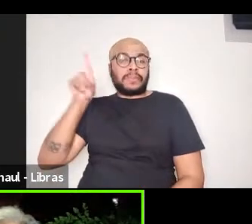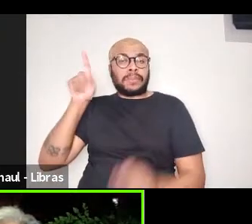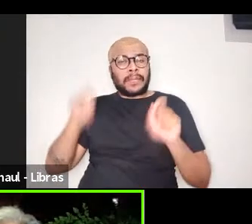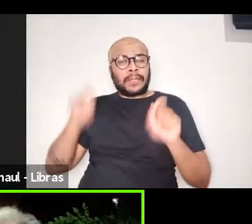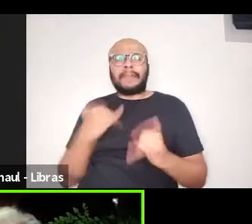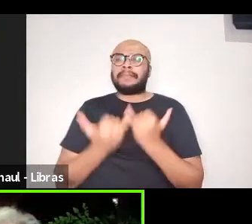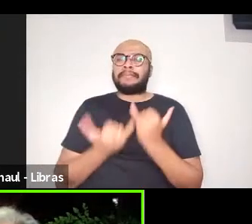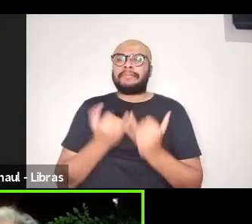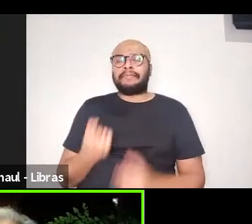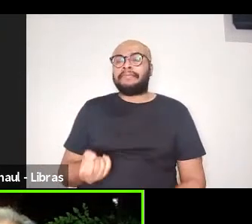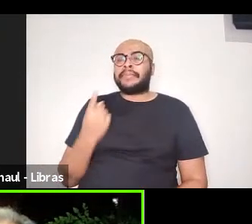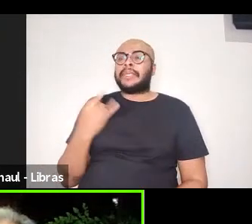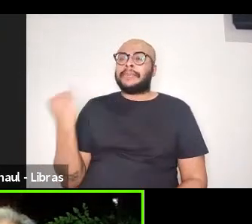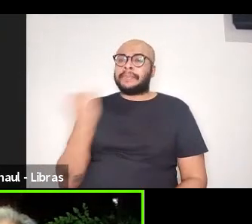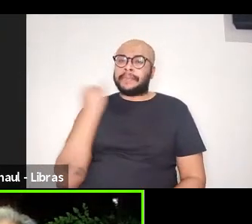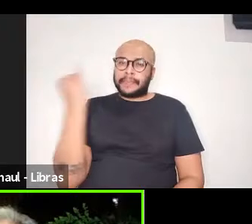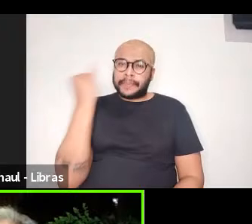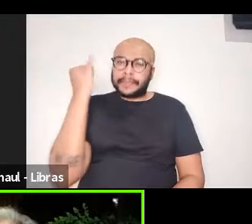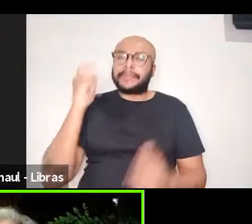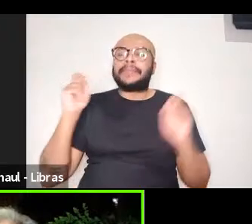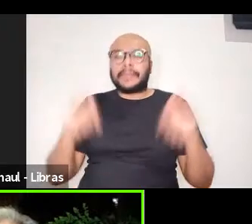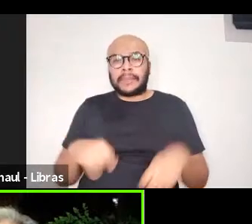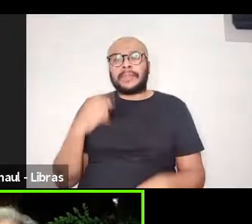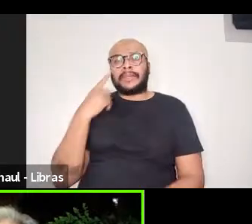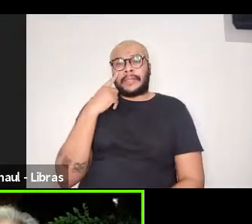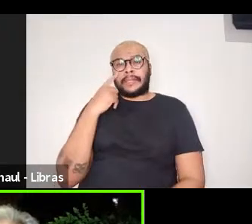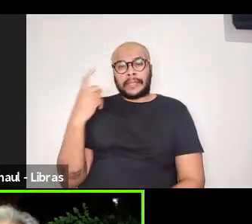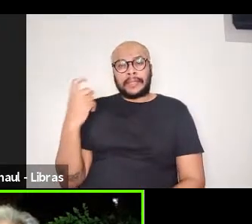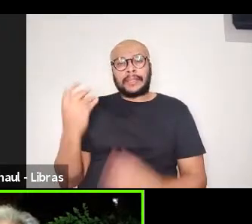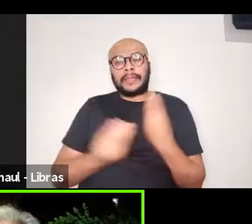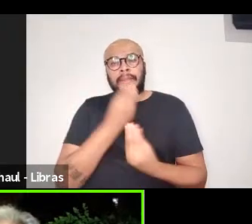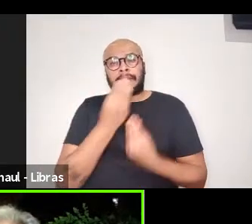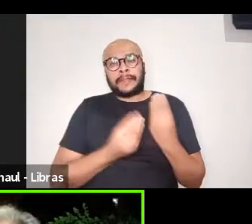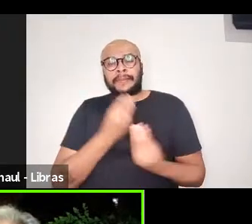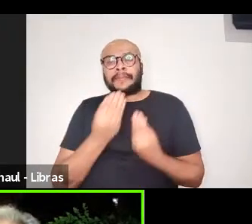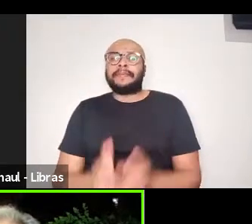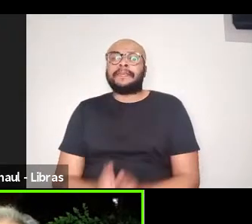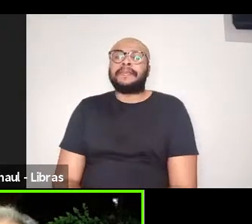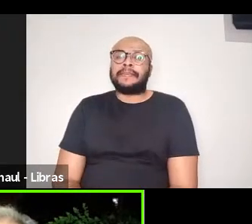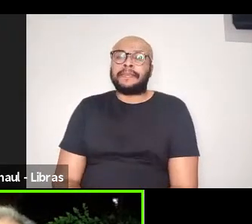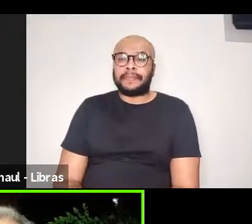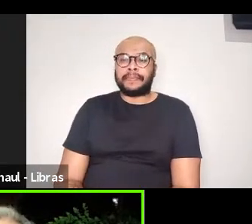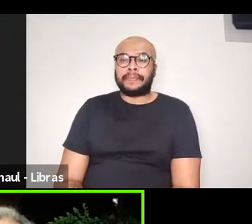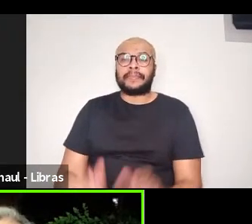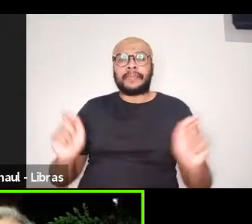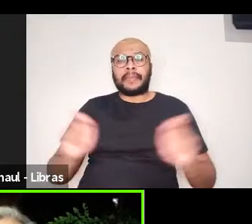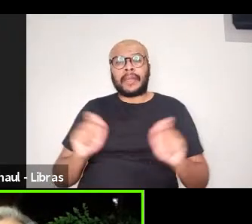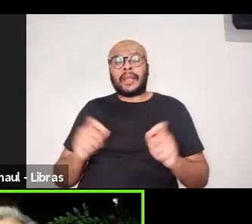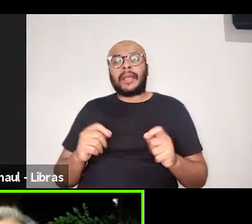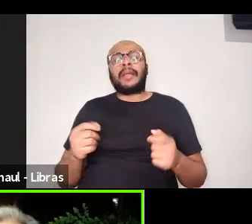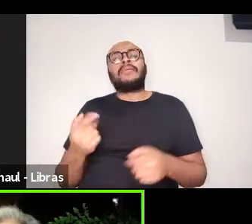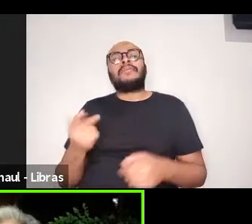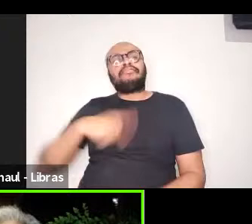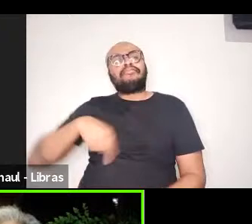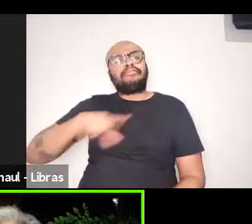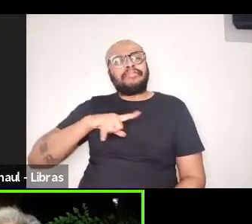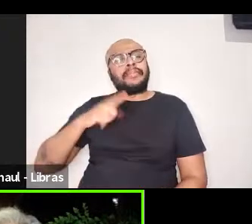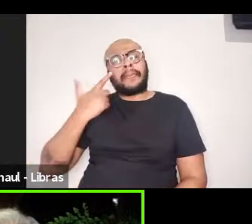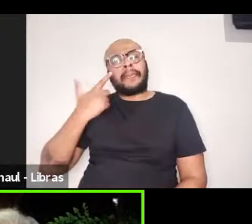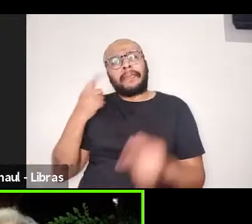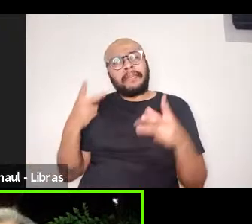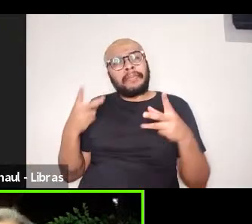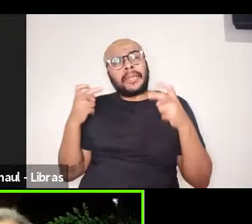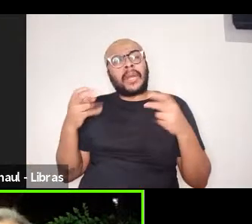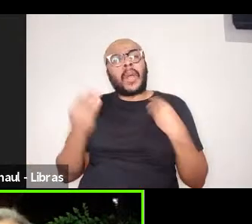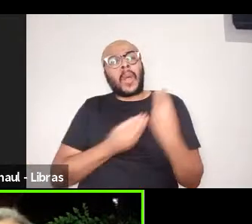extremamente importante, interessante, porque nos dá a oportunidade de estar